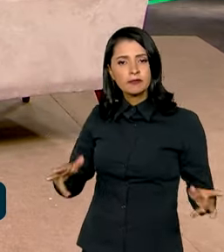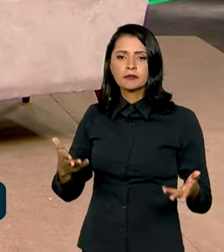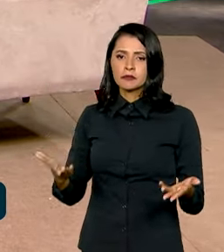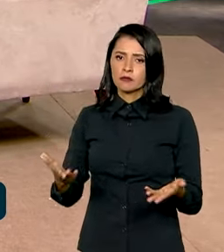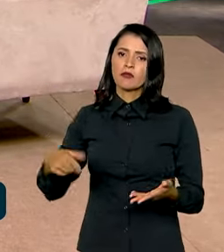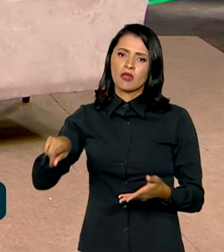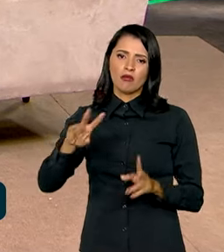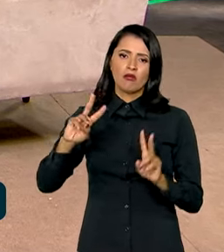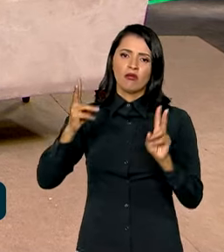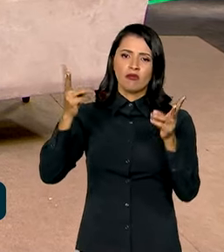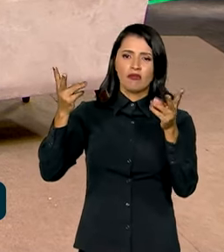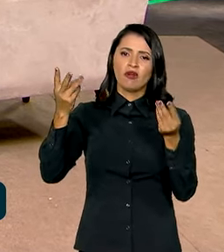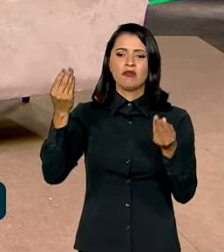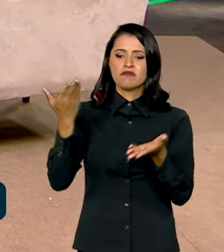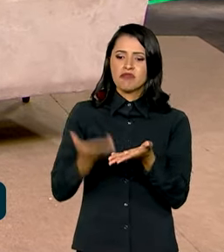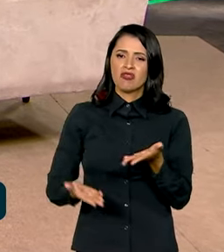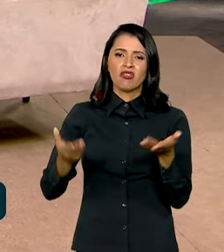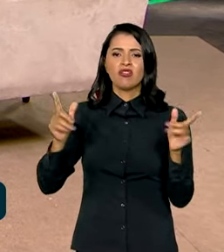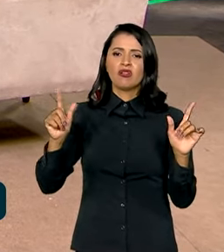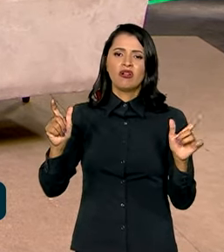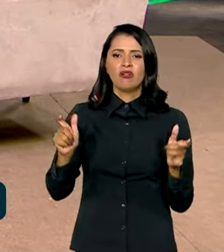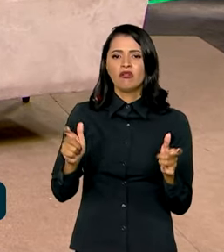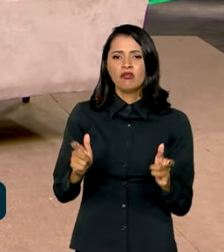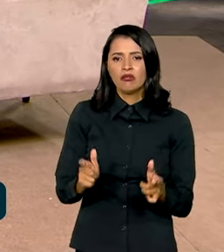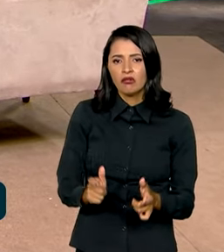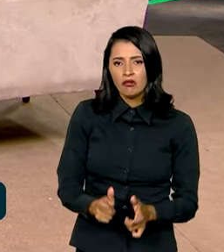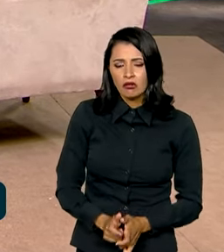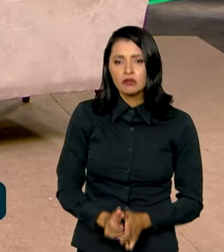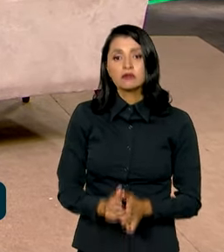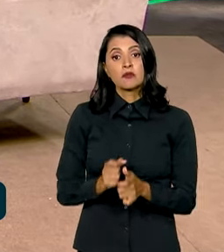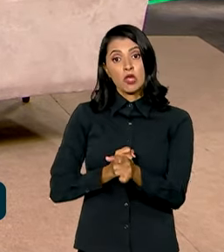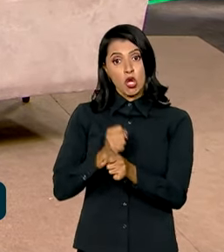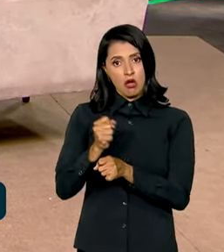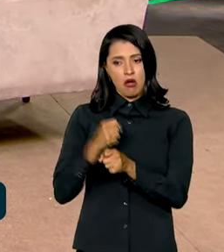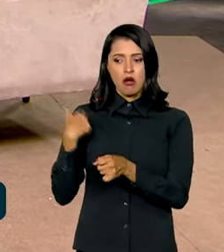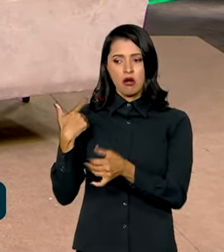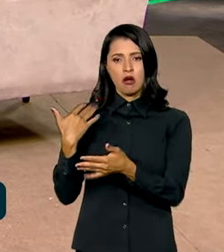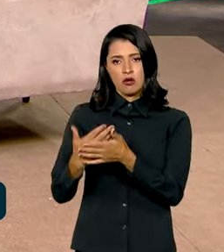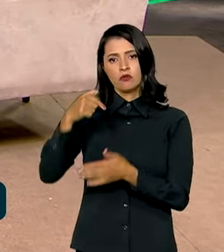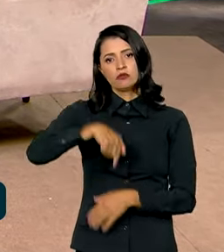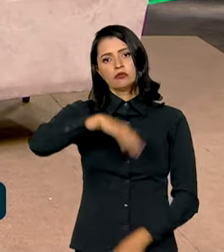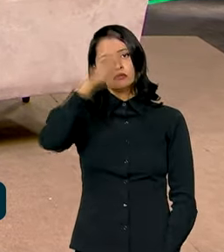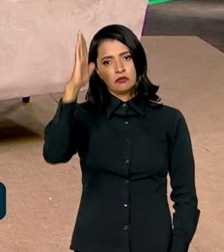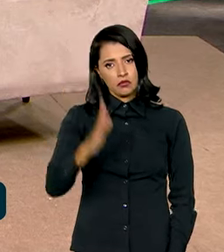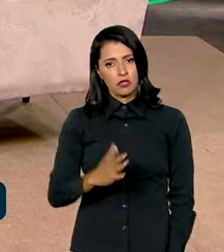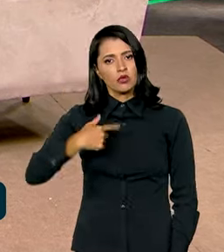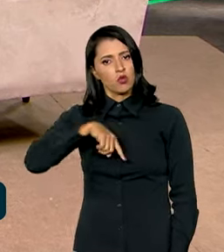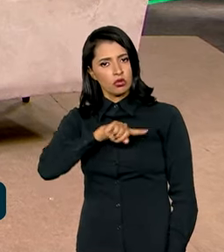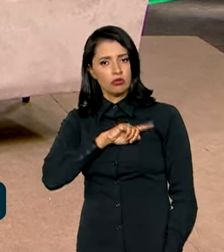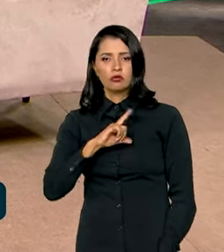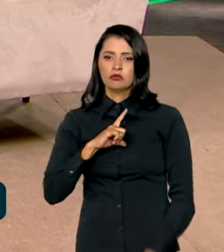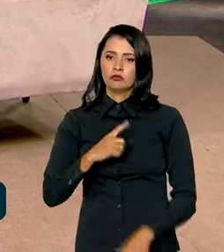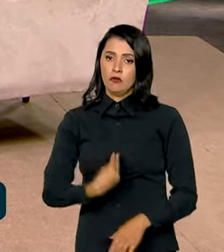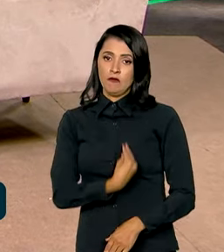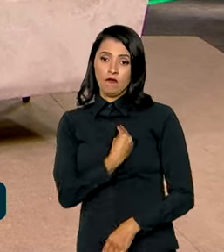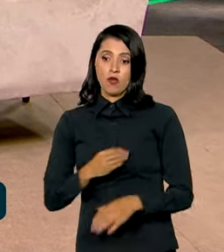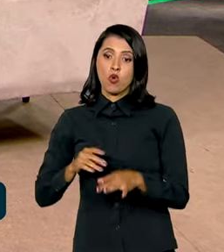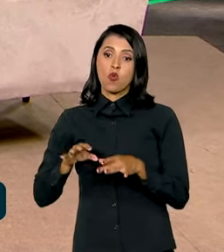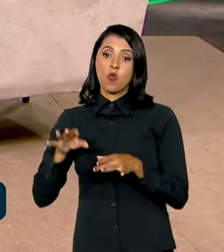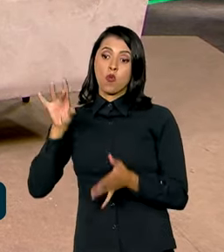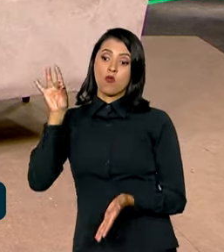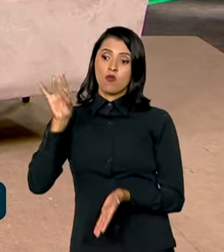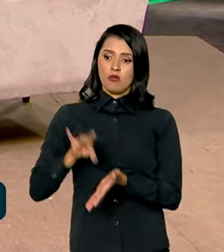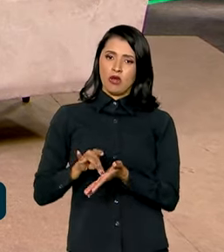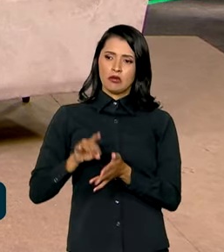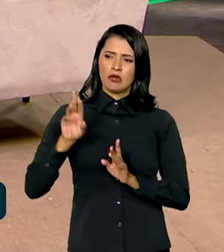esses valores vão se perdendo. E nos últimos anos do Brasil, nós passamos a conviver com uma realidade que era